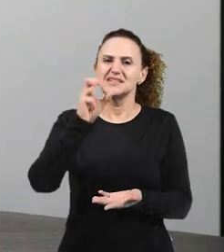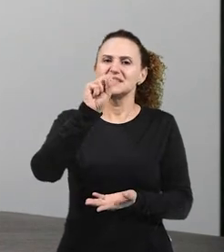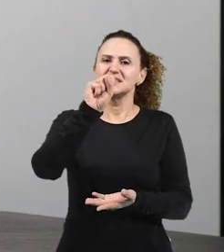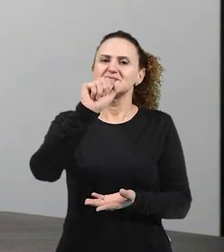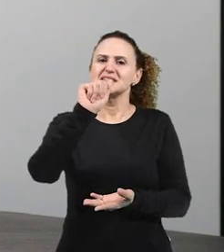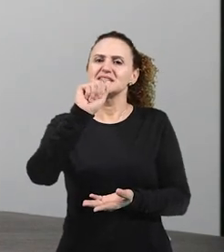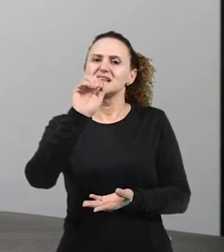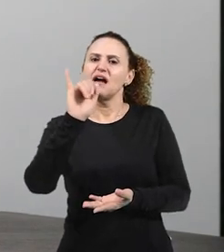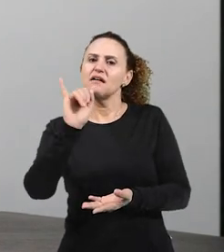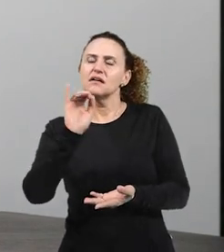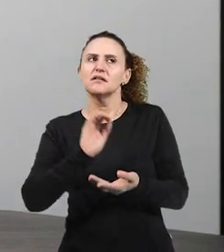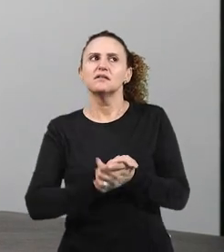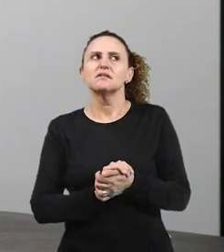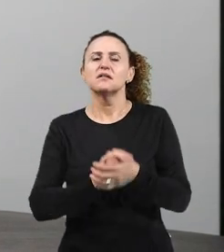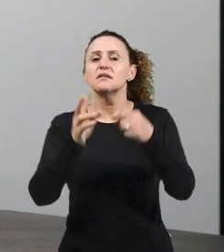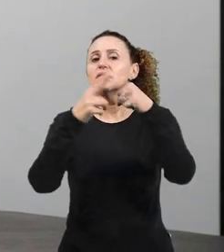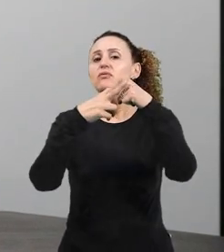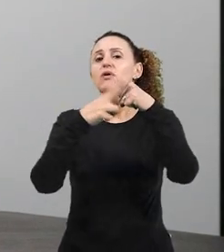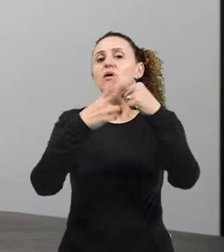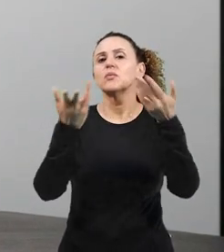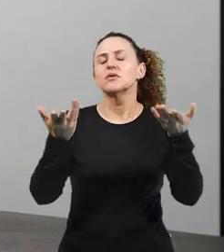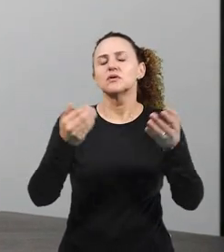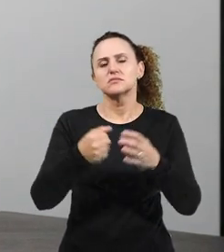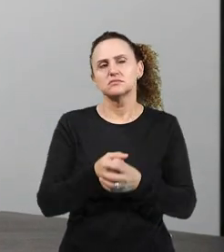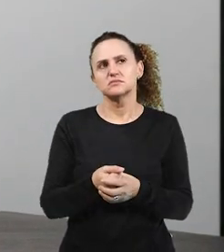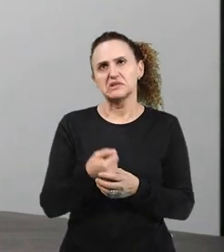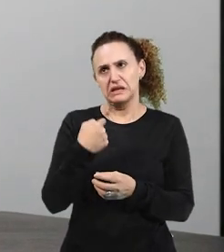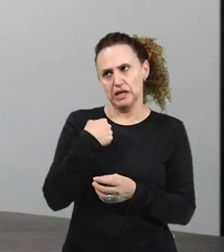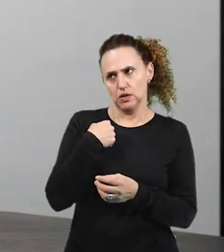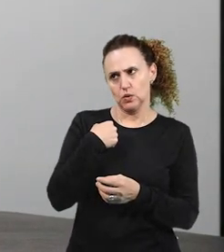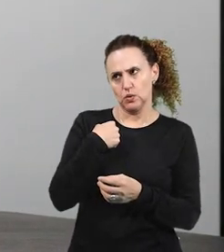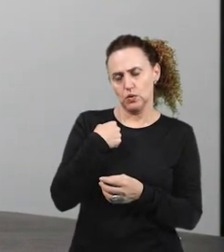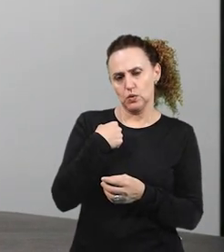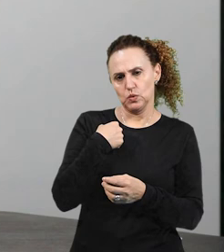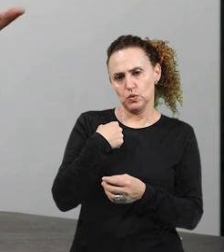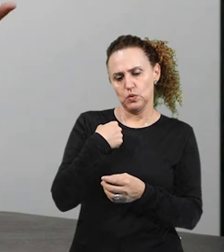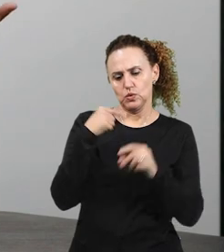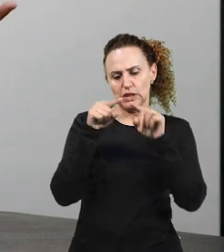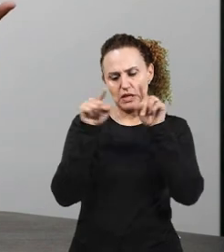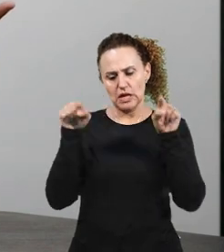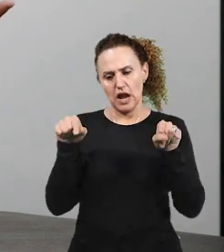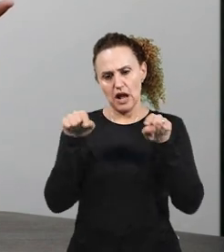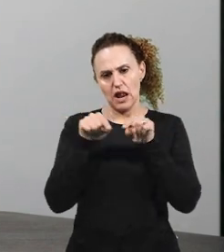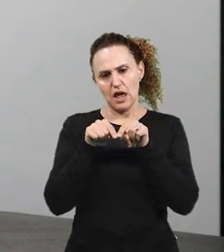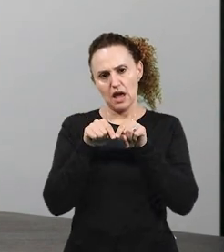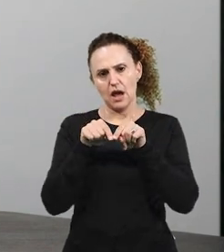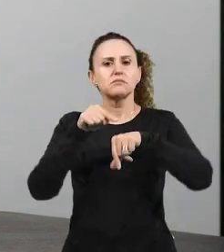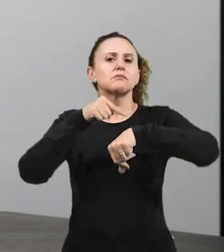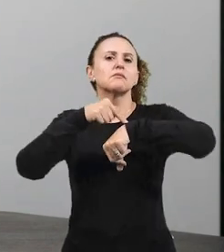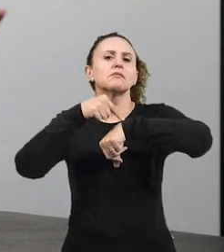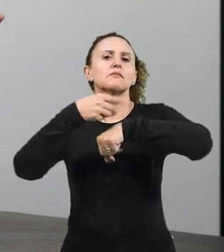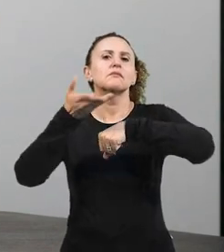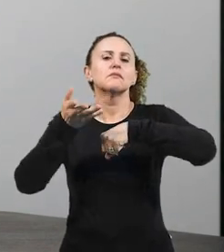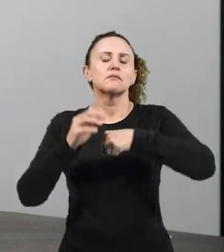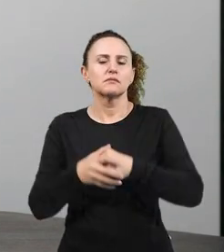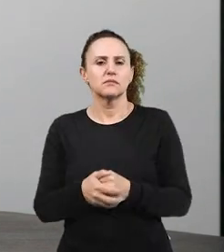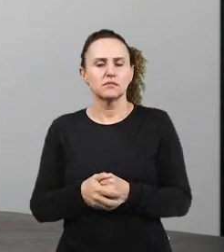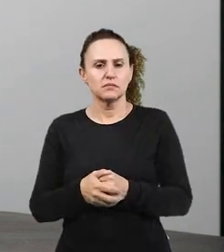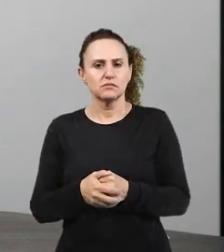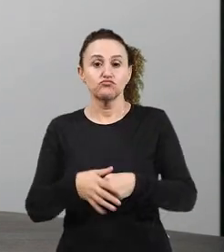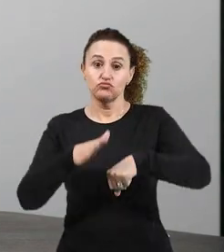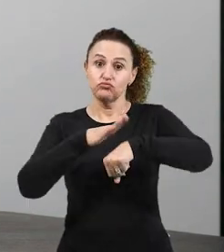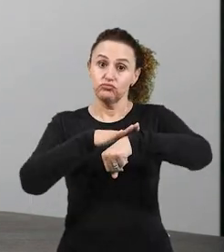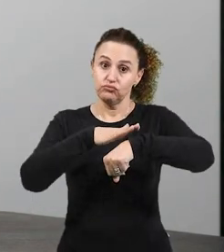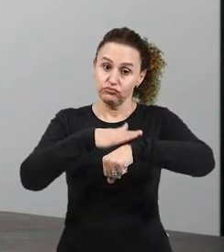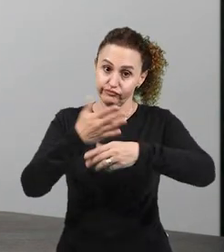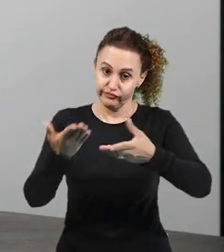indicar a circunstância desse verbo. Ah, eu saí de onde, da sala, que horas, aí eu vou indicar o